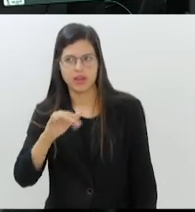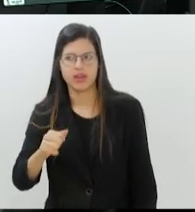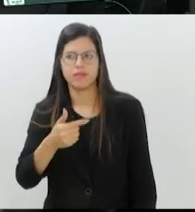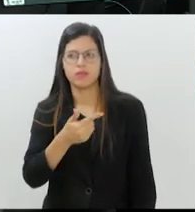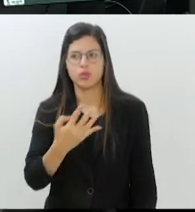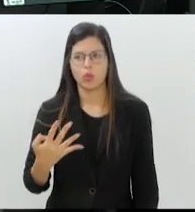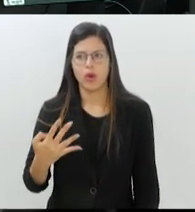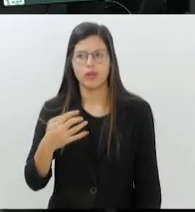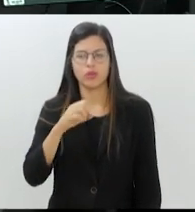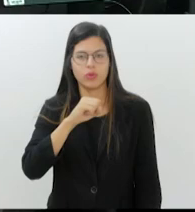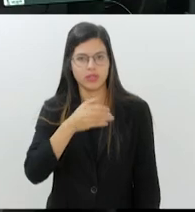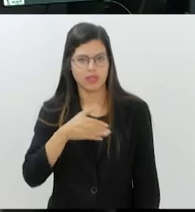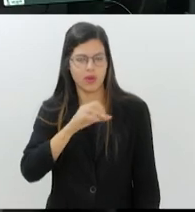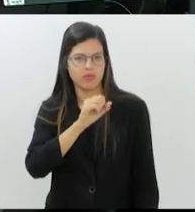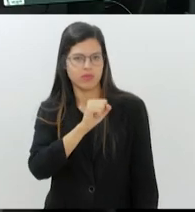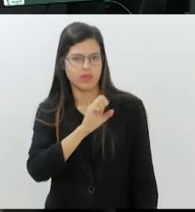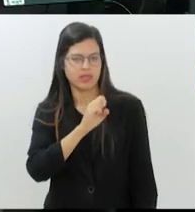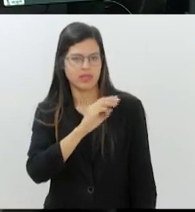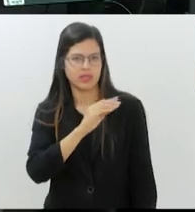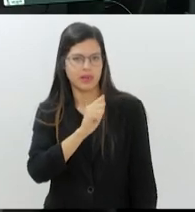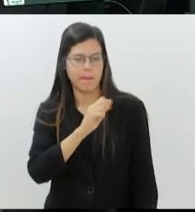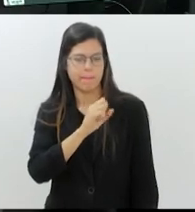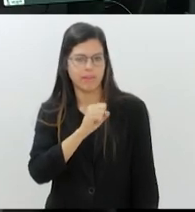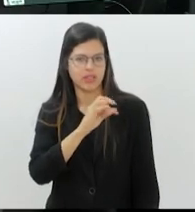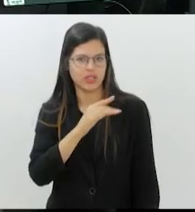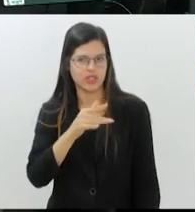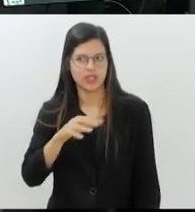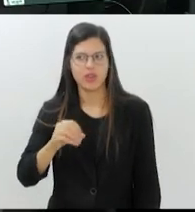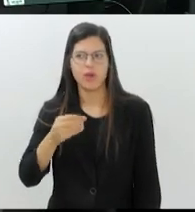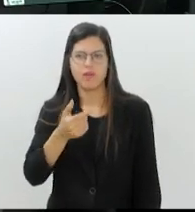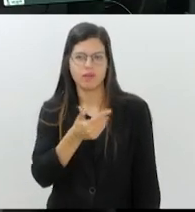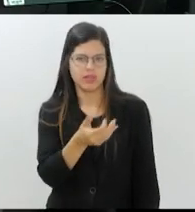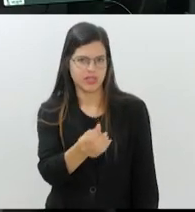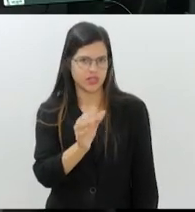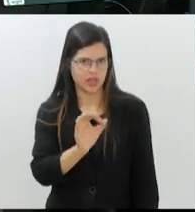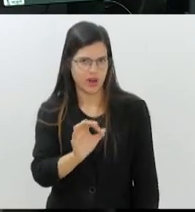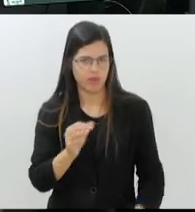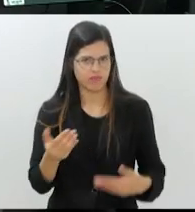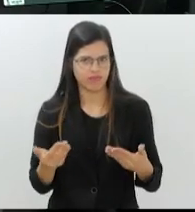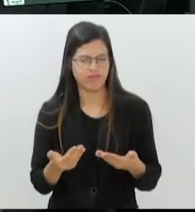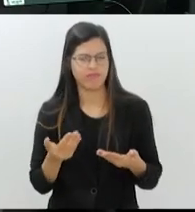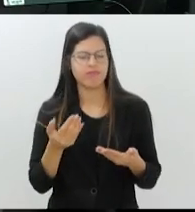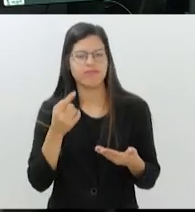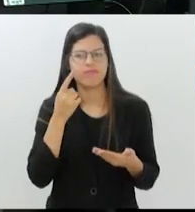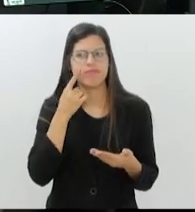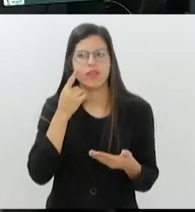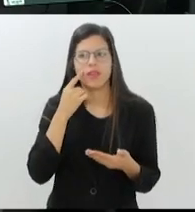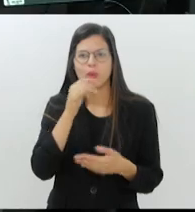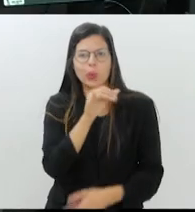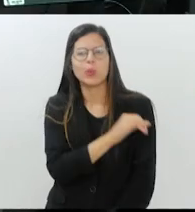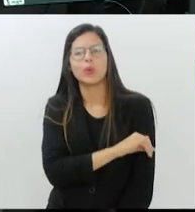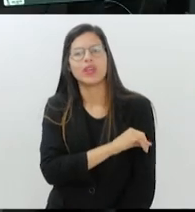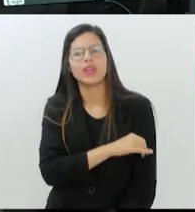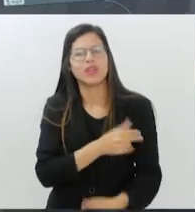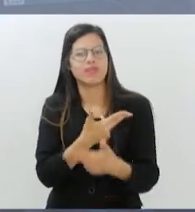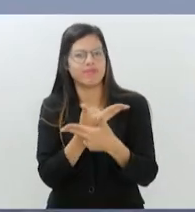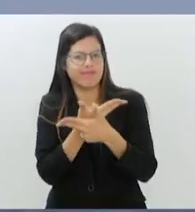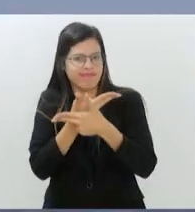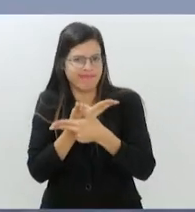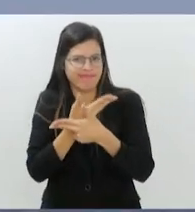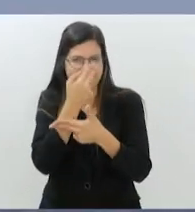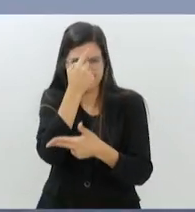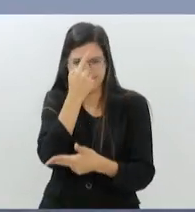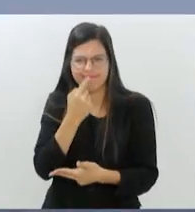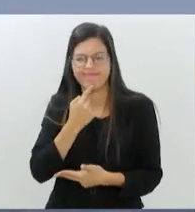Sebastião do Alto 26 graus céu limpo. Vamos ver agora como está o tempo aqui no Rio de Janeiro. vê imagens aí do Cristo Redentor.